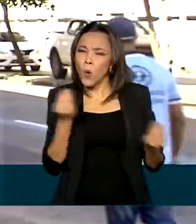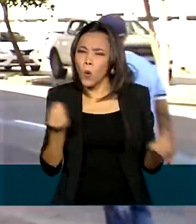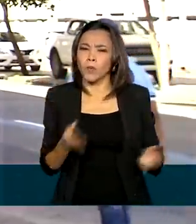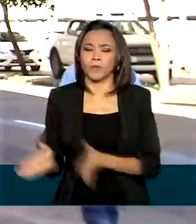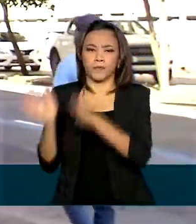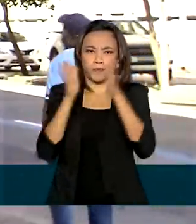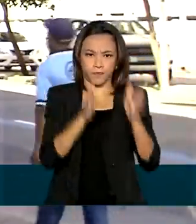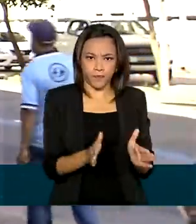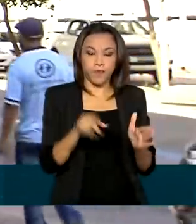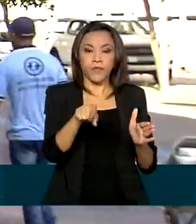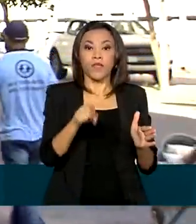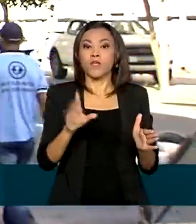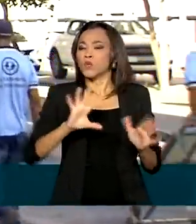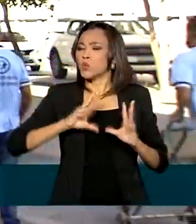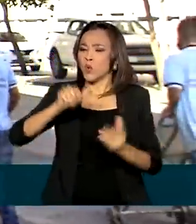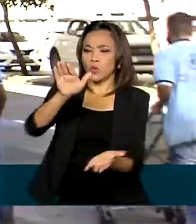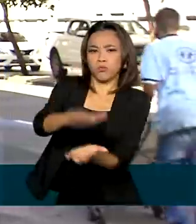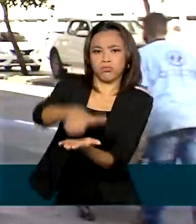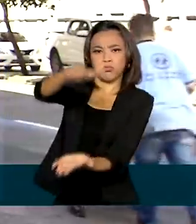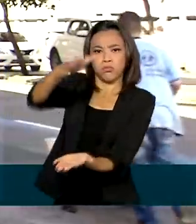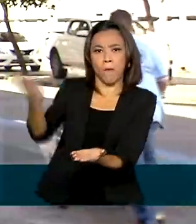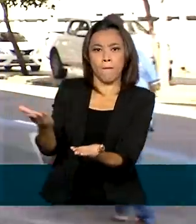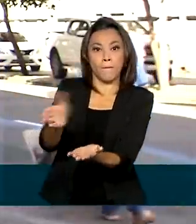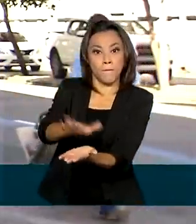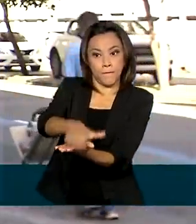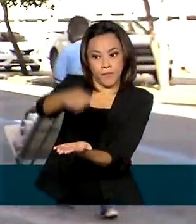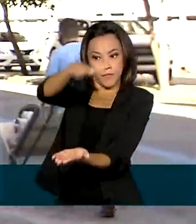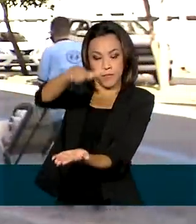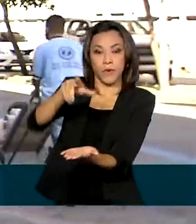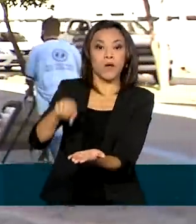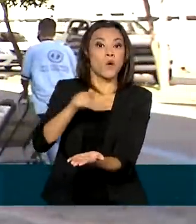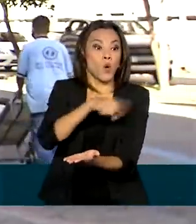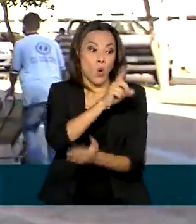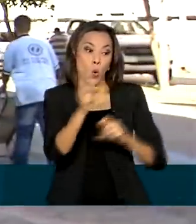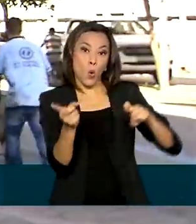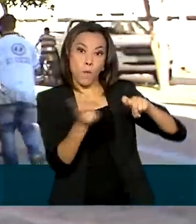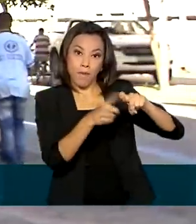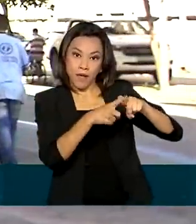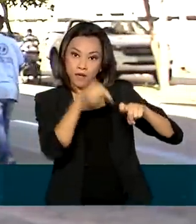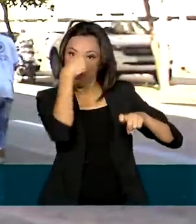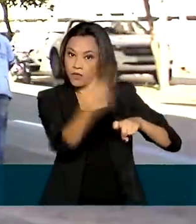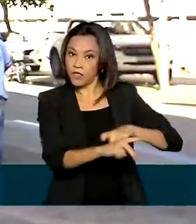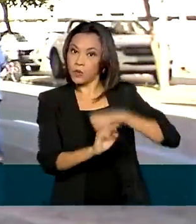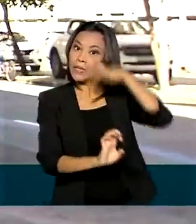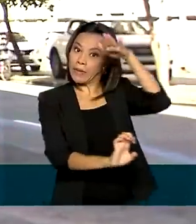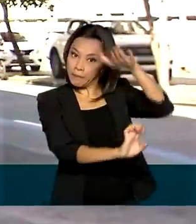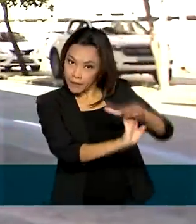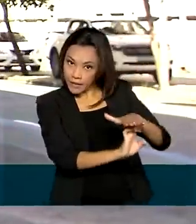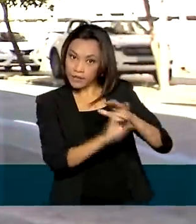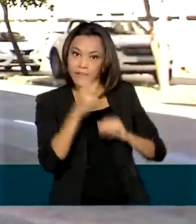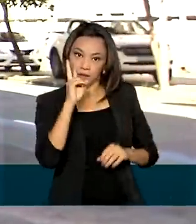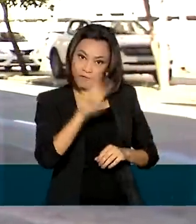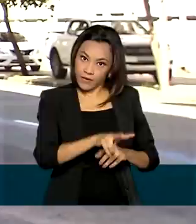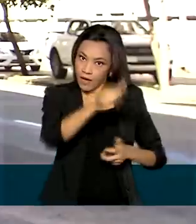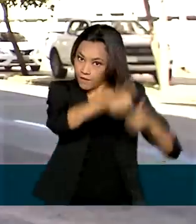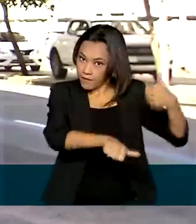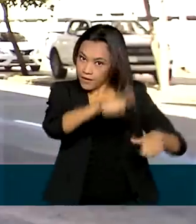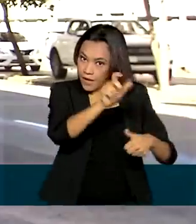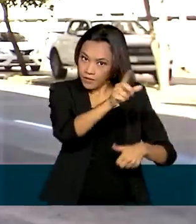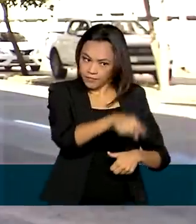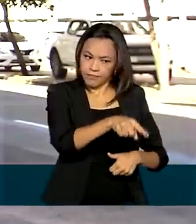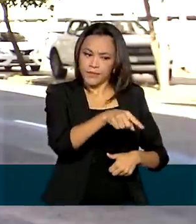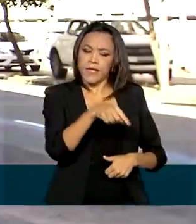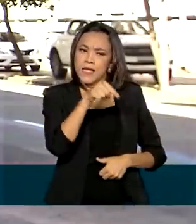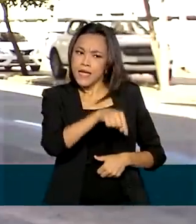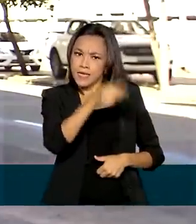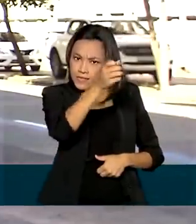Todo o processo vai ser conduzido por um médico do trabalho da empresa para a qual o funcionário que está sendo avaliado trabalha. Em primeiro